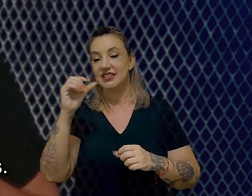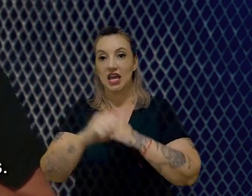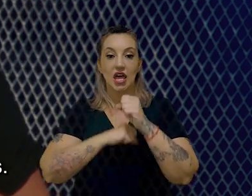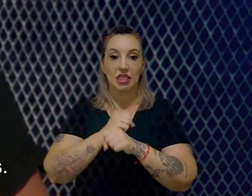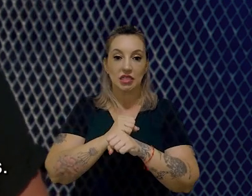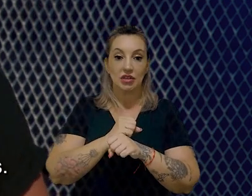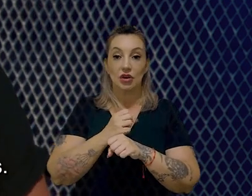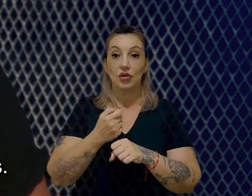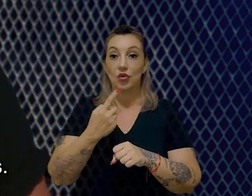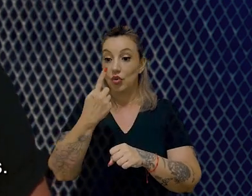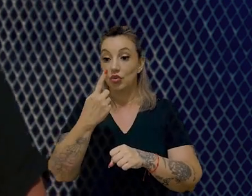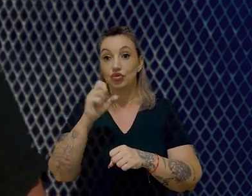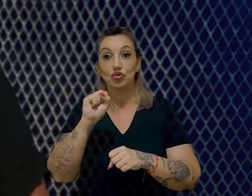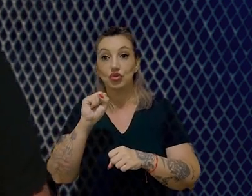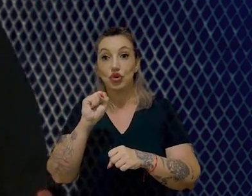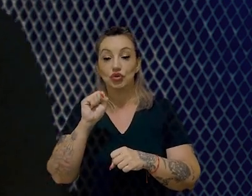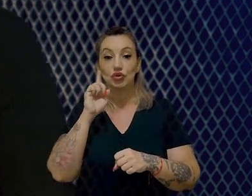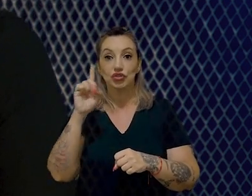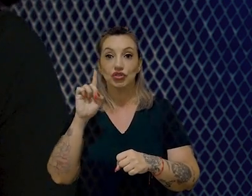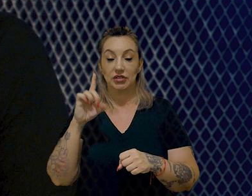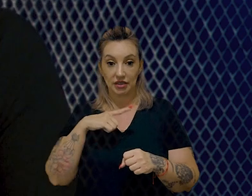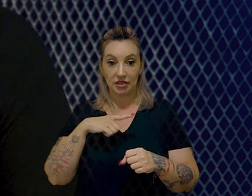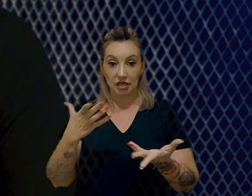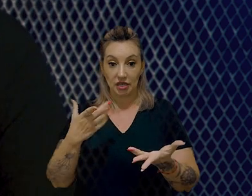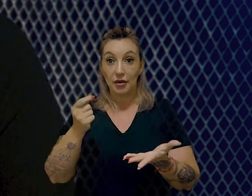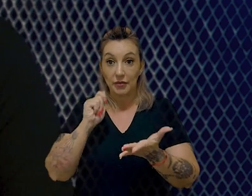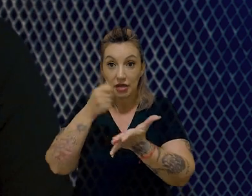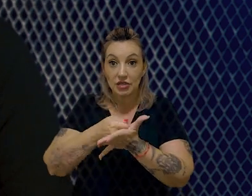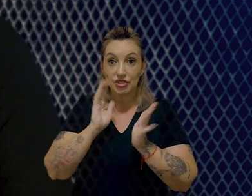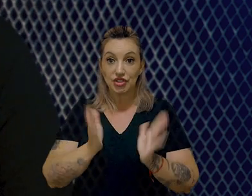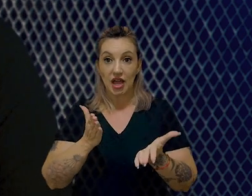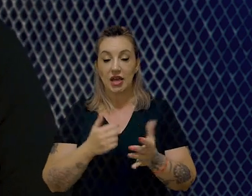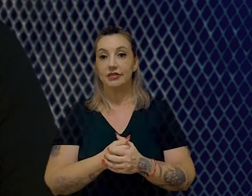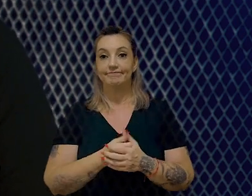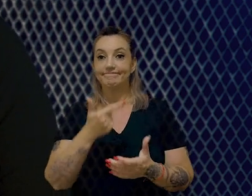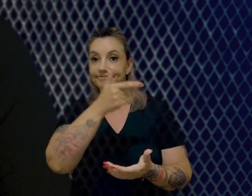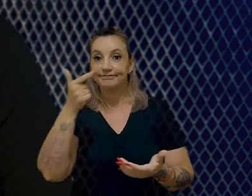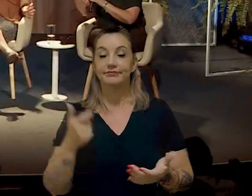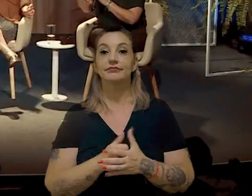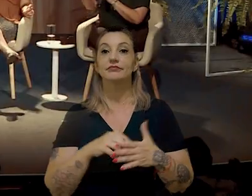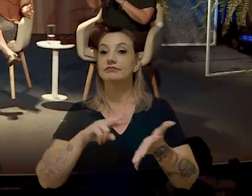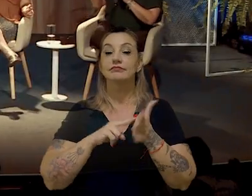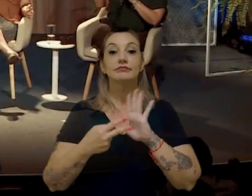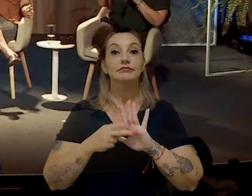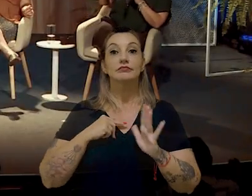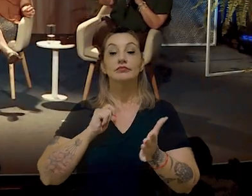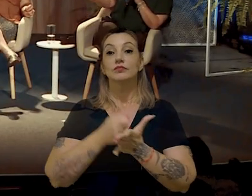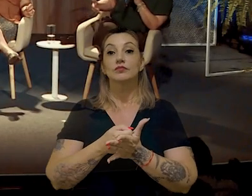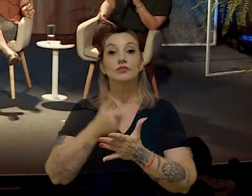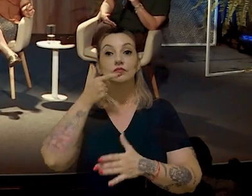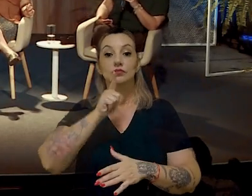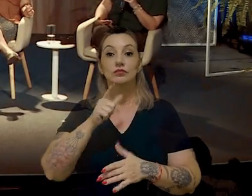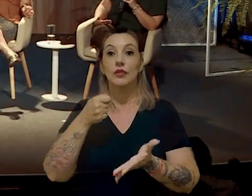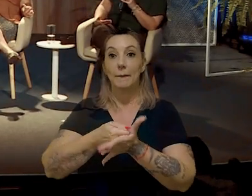Hoje, gente tem um a cada 18 dias. Alguém precificou isso? Não. Mas não significa que eu não precifiquei, que eu não